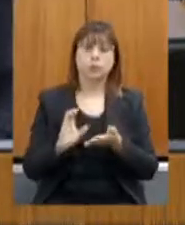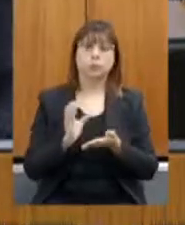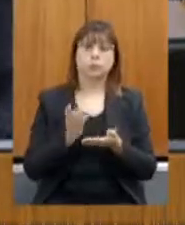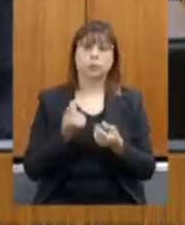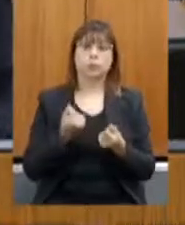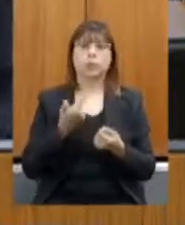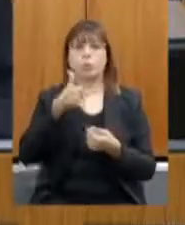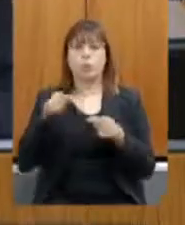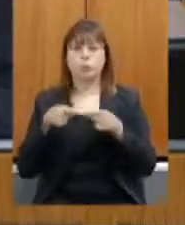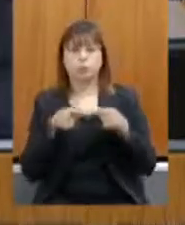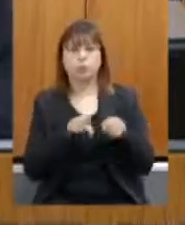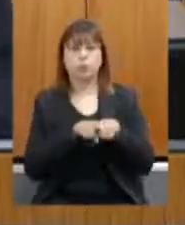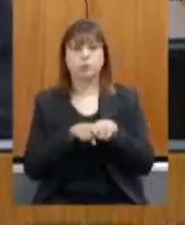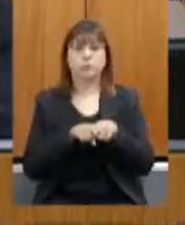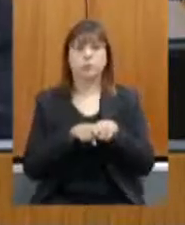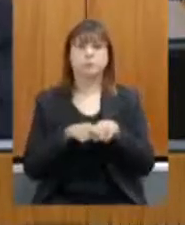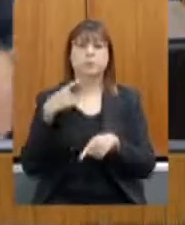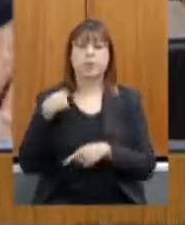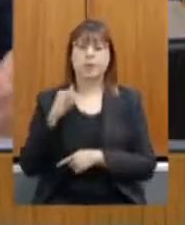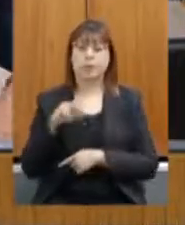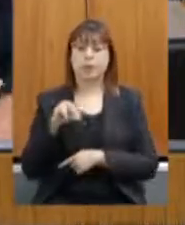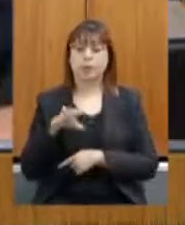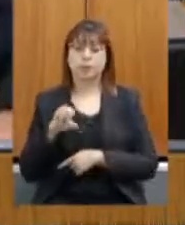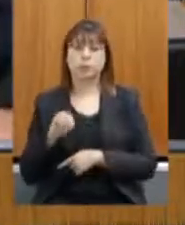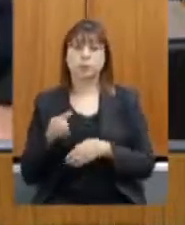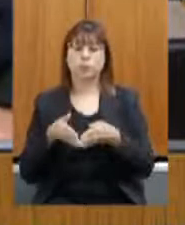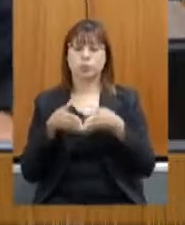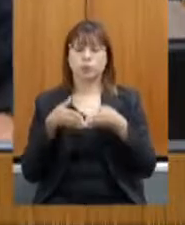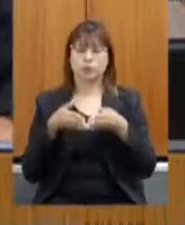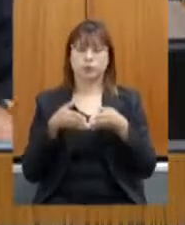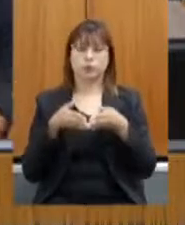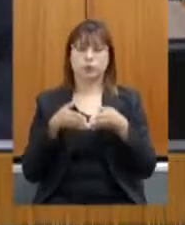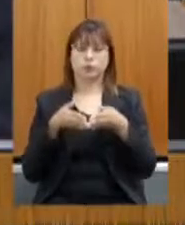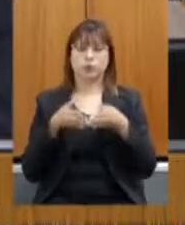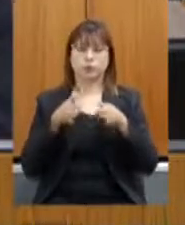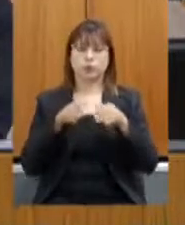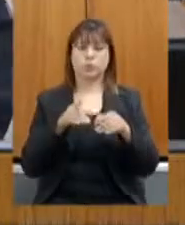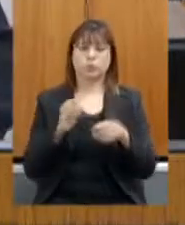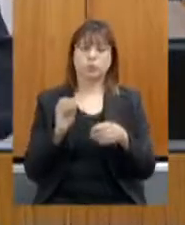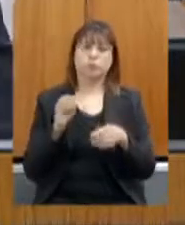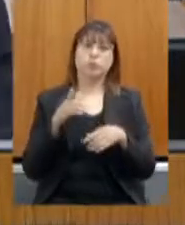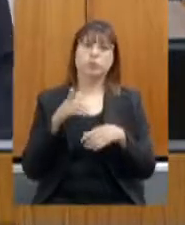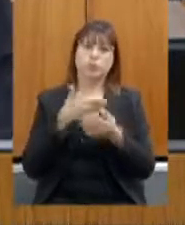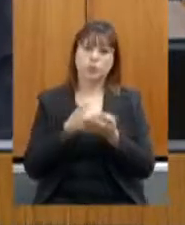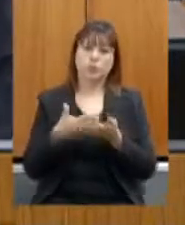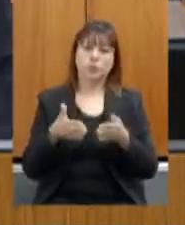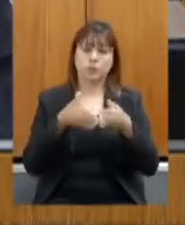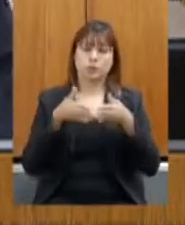deputado Inácio Franco colocar por favor os requerimentos em votação